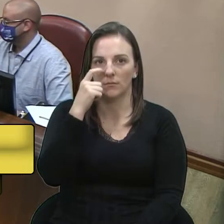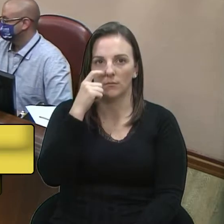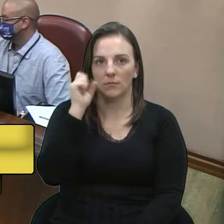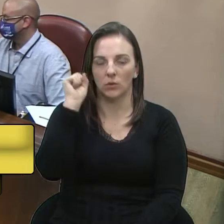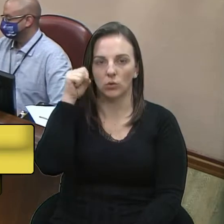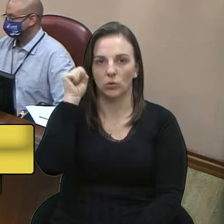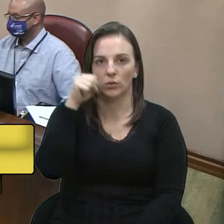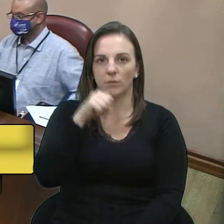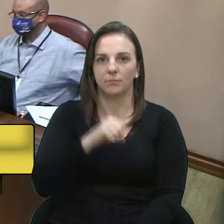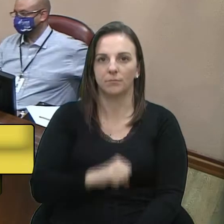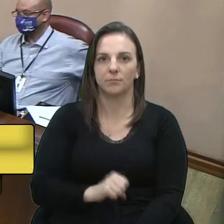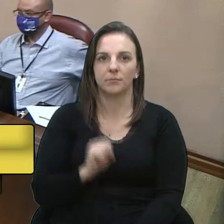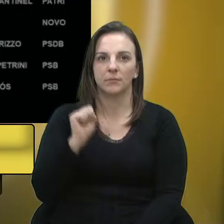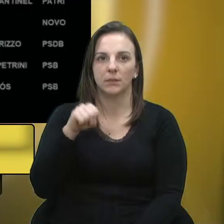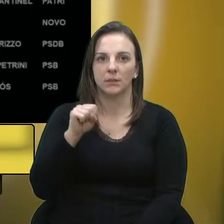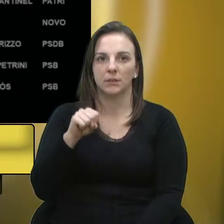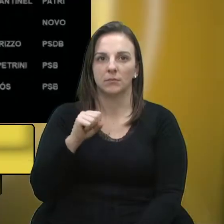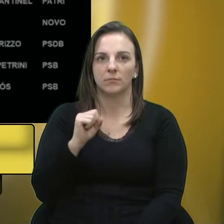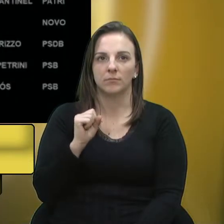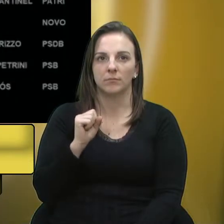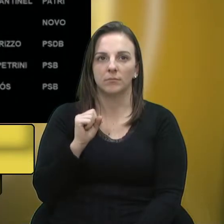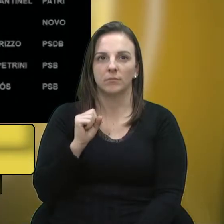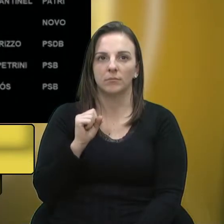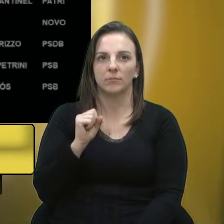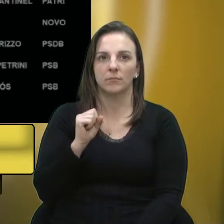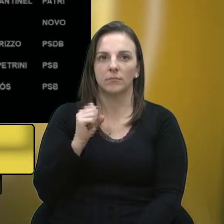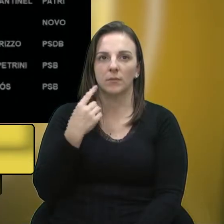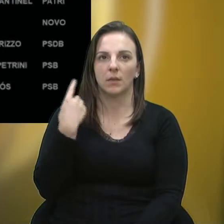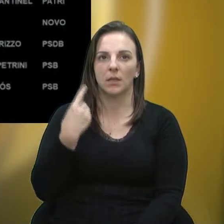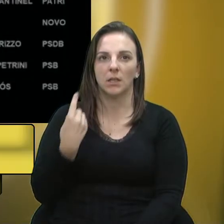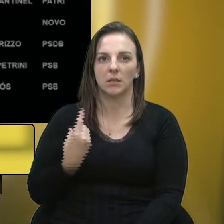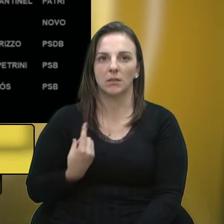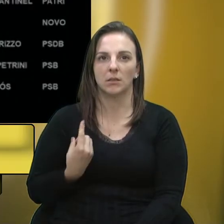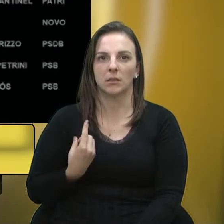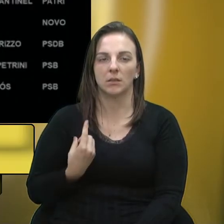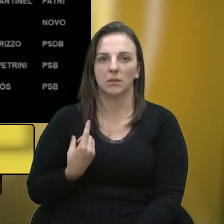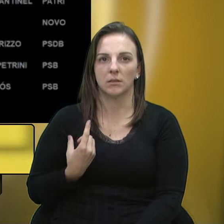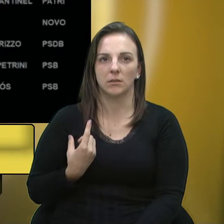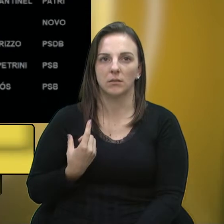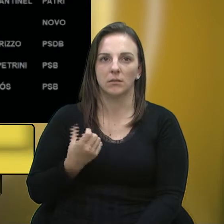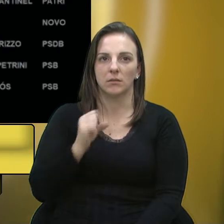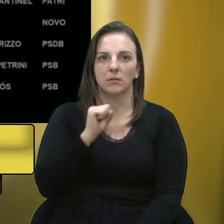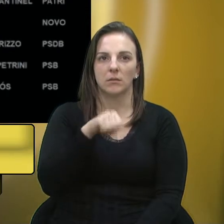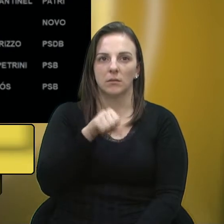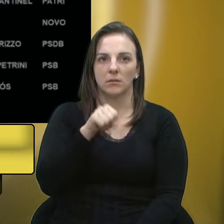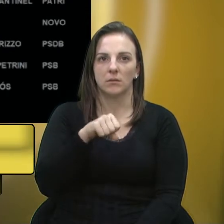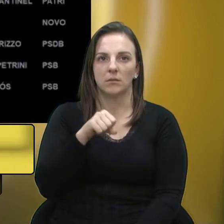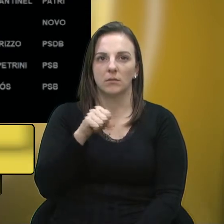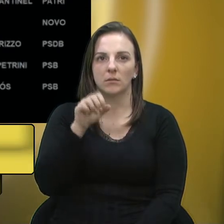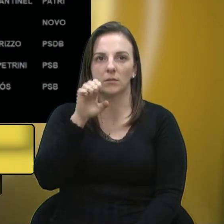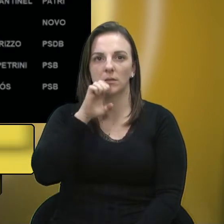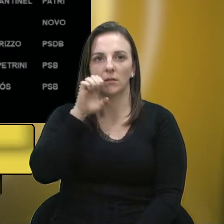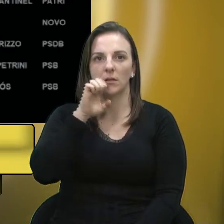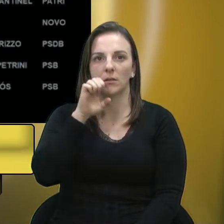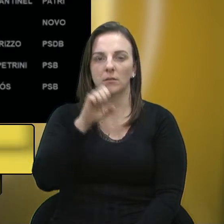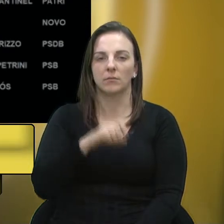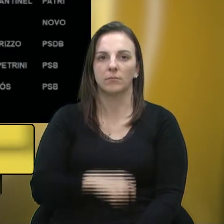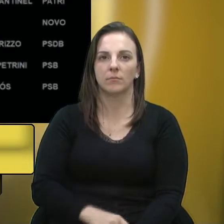Xuxa. Sim, senhor presidente. Sim, vereadora Denise. Voto sim, senhor presidente. vereadora Estela.